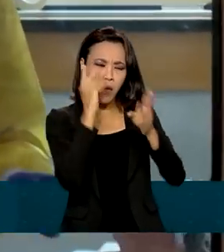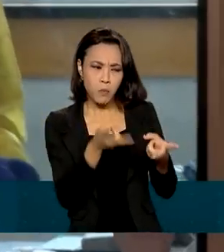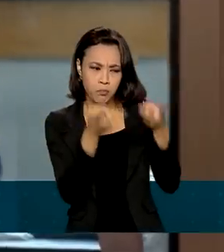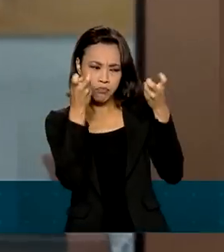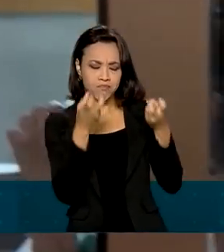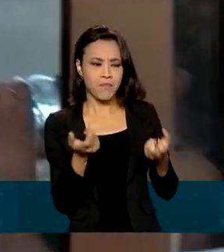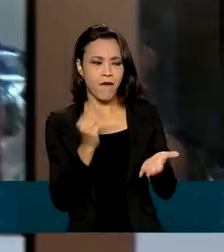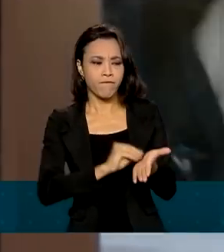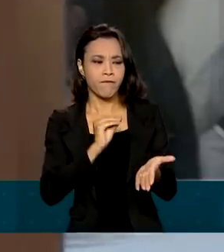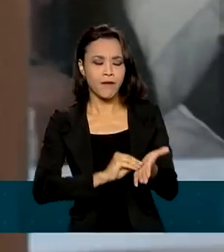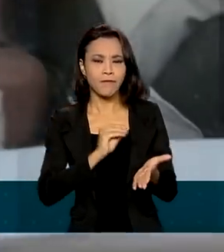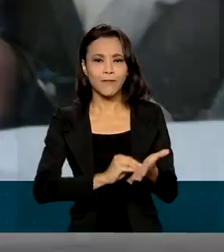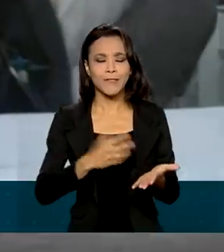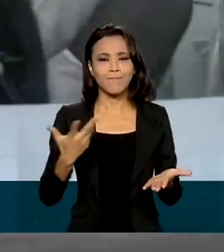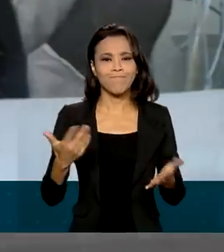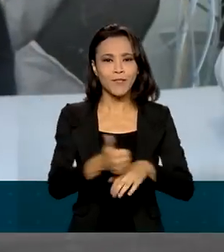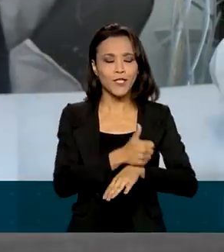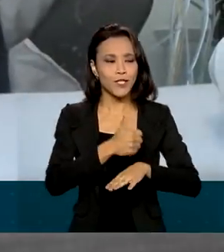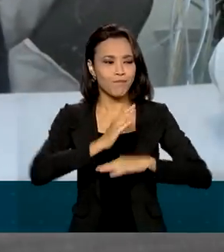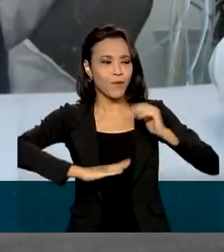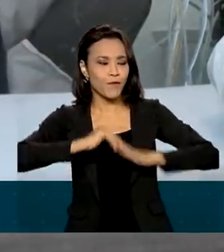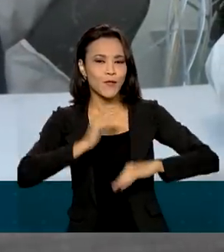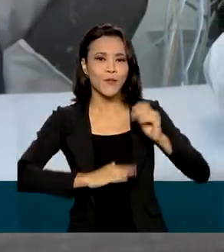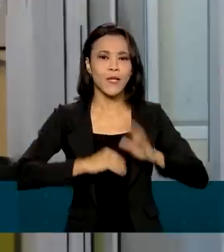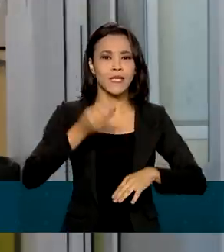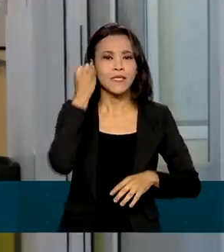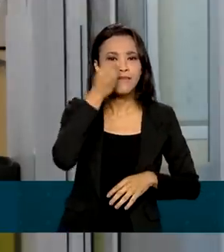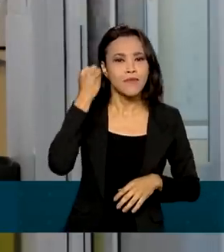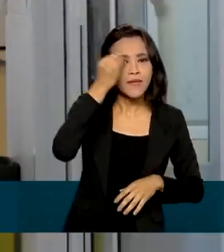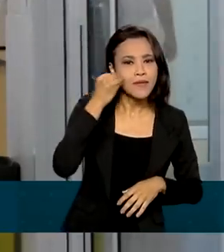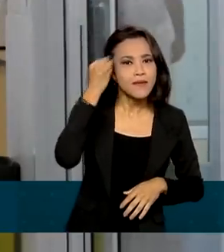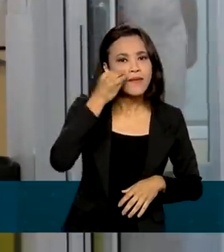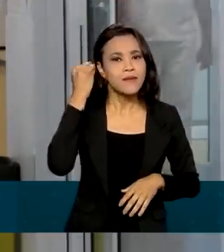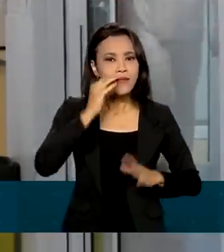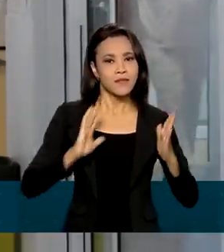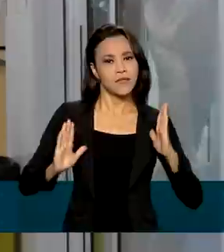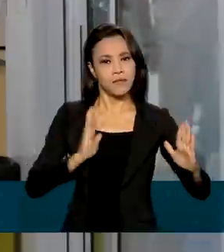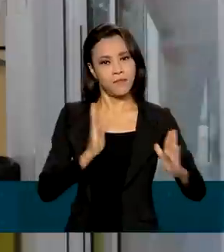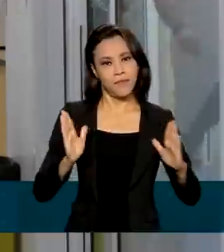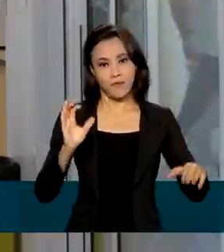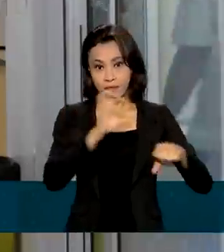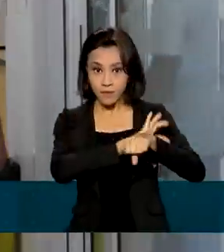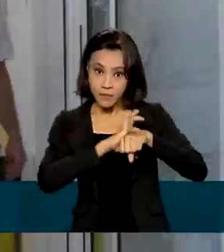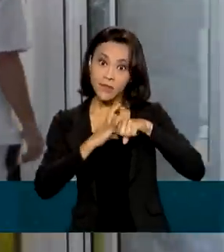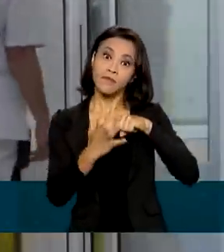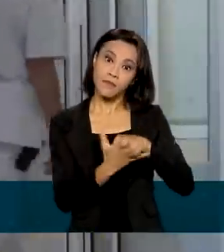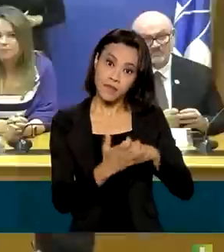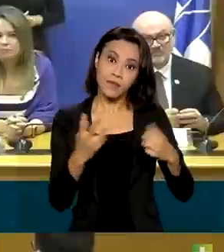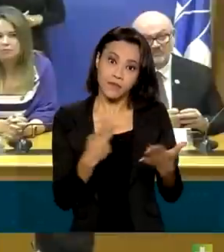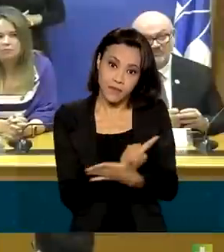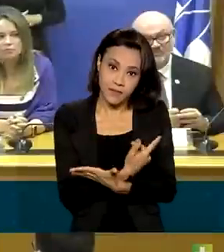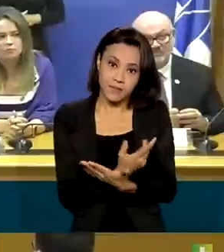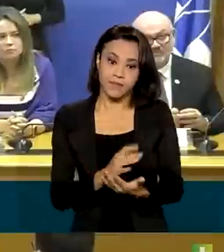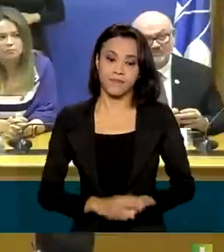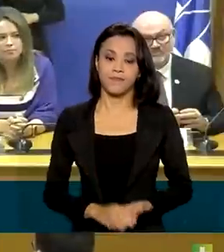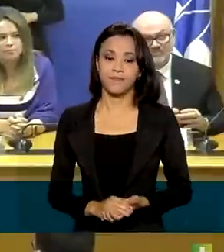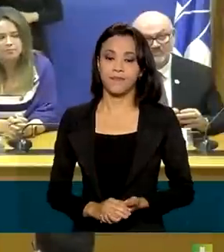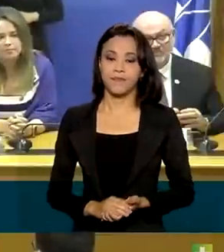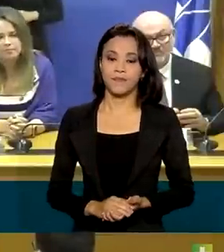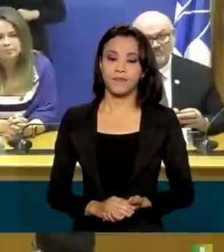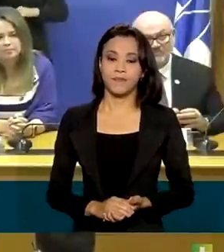de profissionais experientes em pronto atendimento durante a pandemia da Covid-19. Foi uma grande